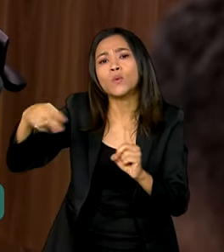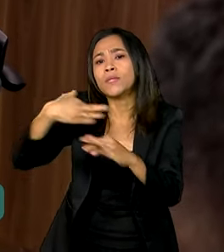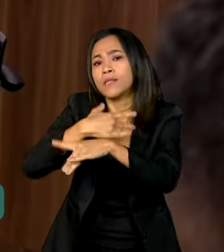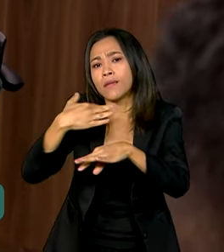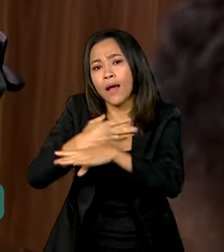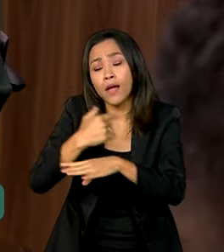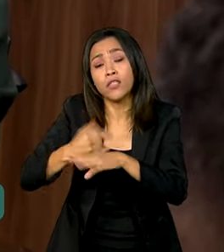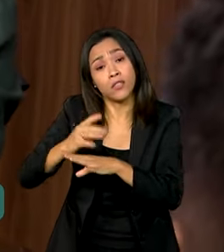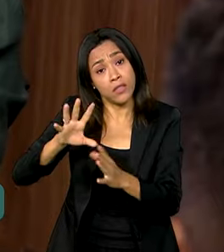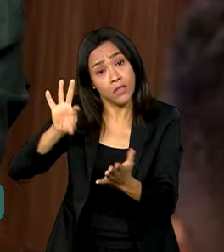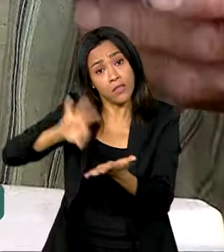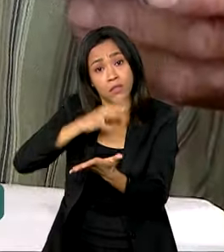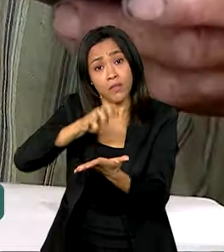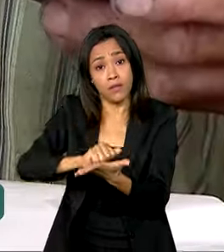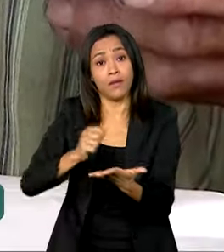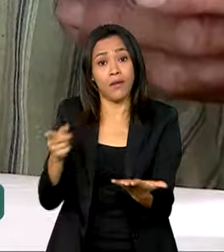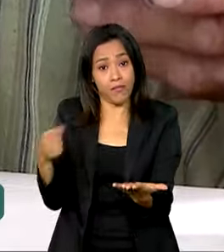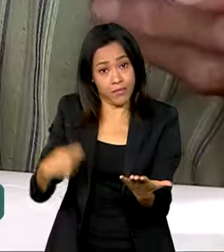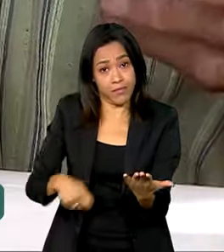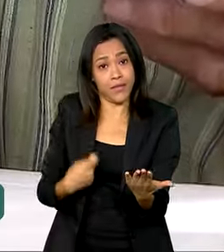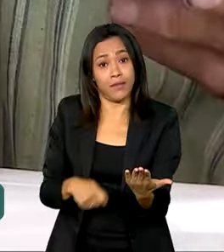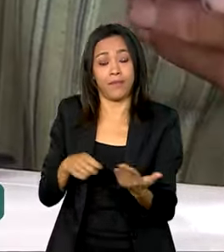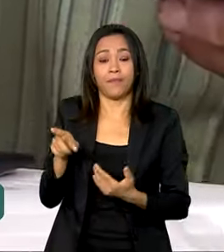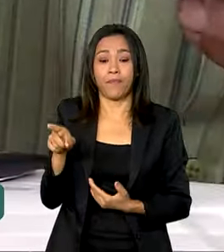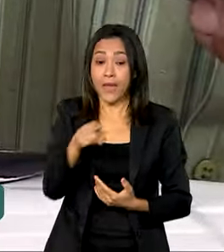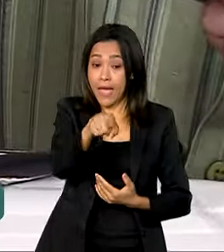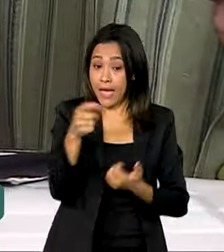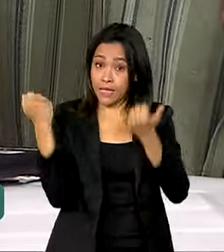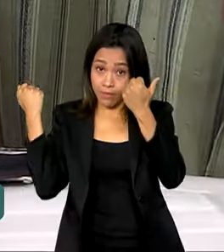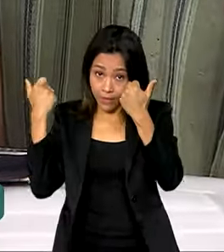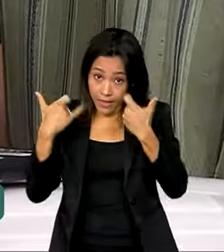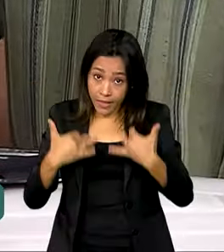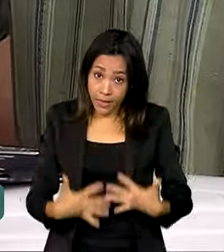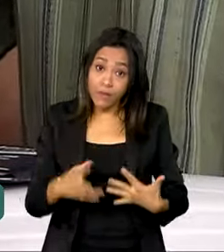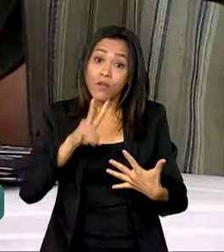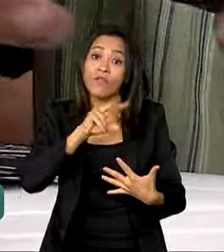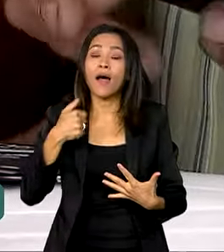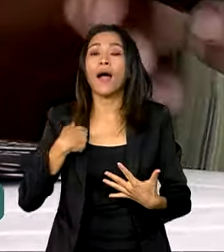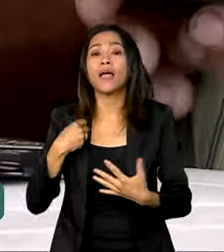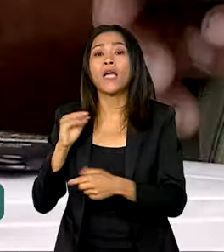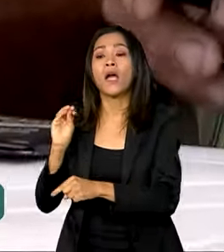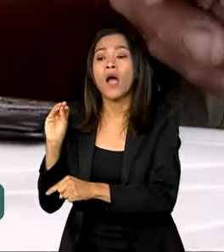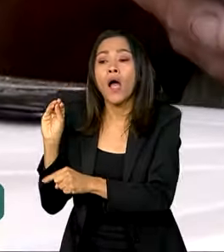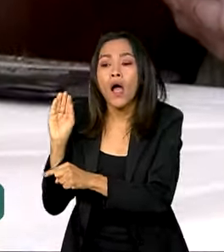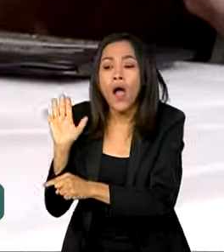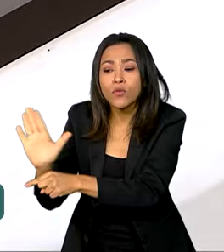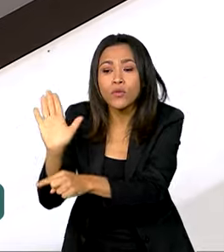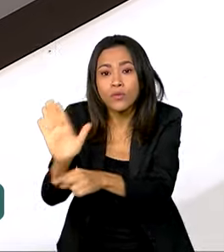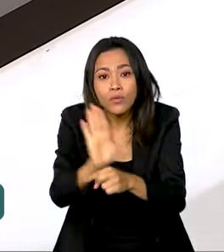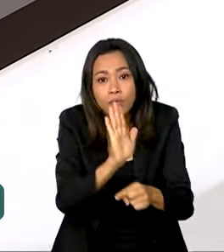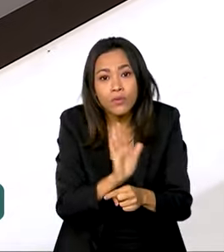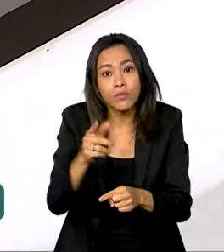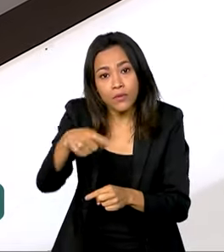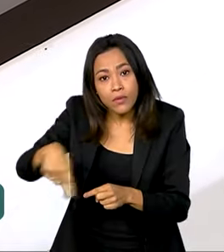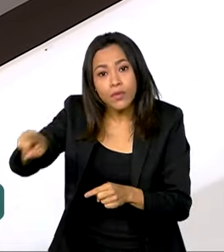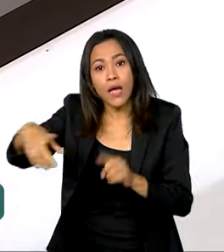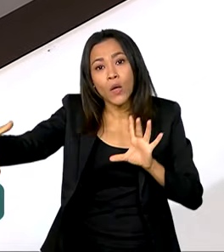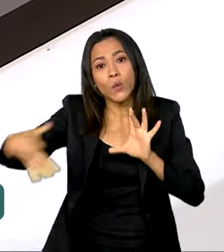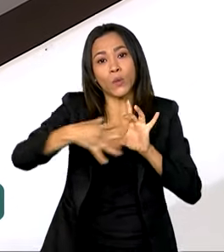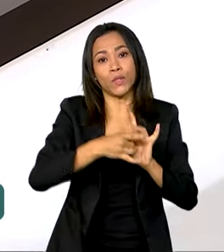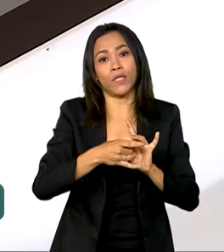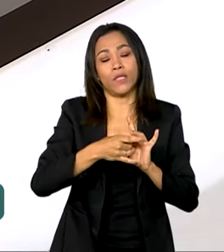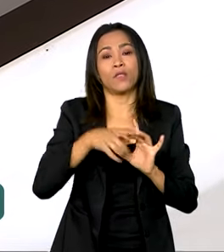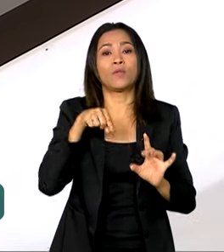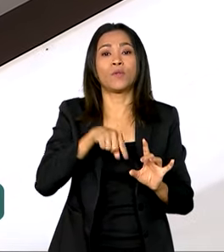e regularizar a sua situação. O procedimento vai ampliar a proteção dos usuários dentro do Sistema Único